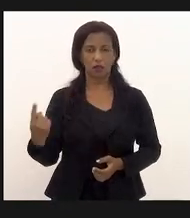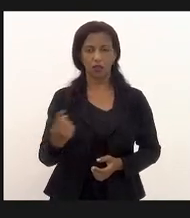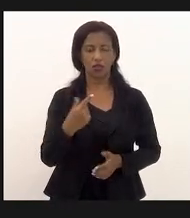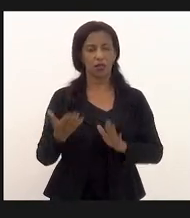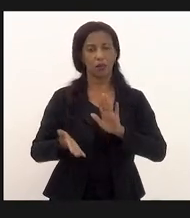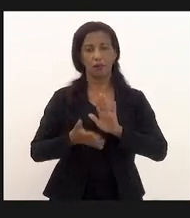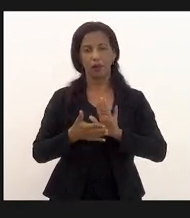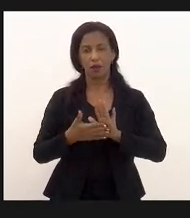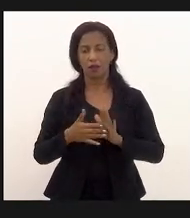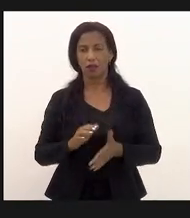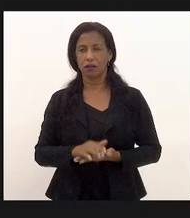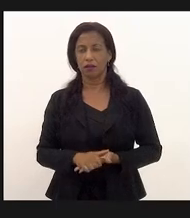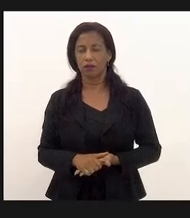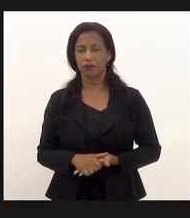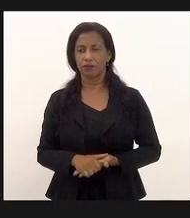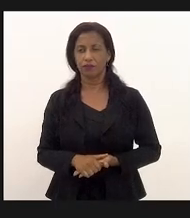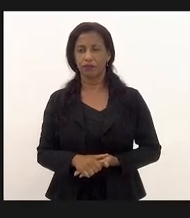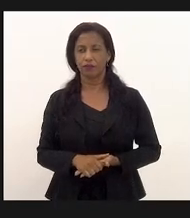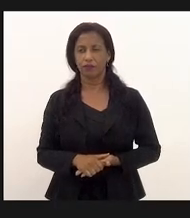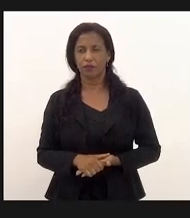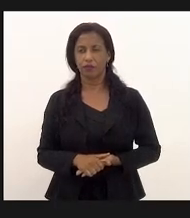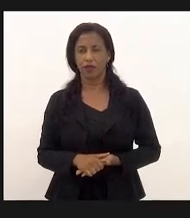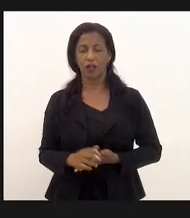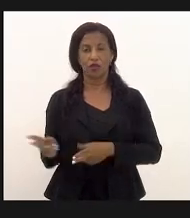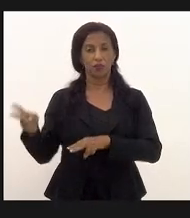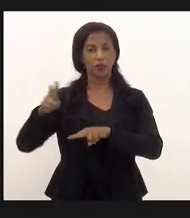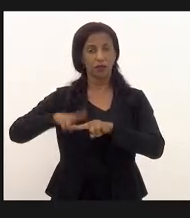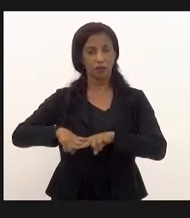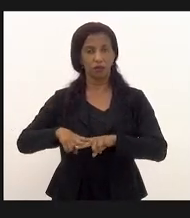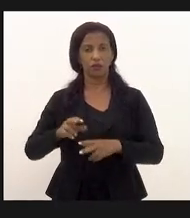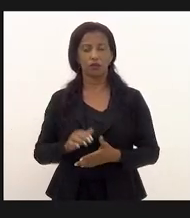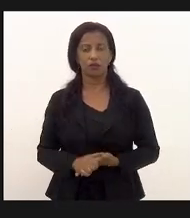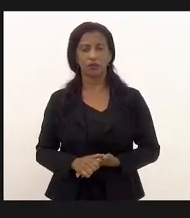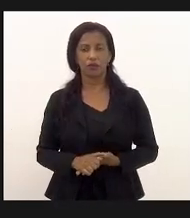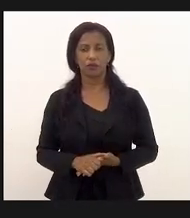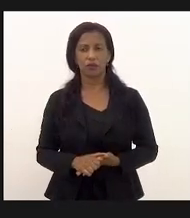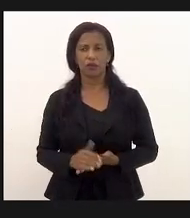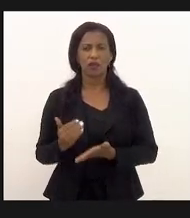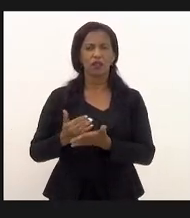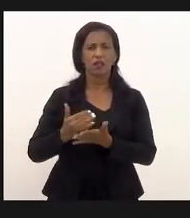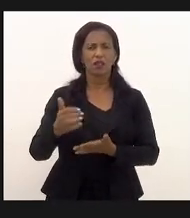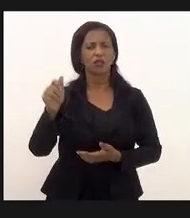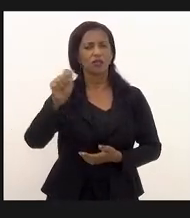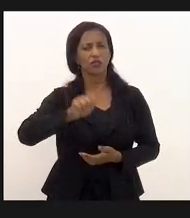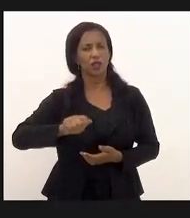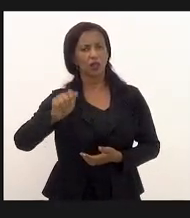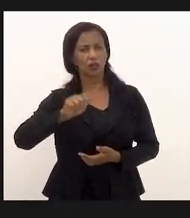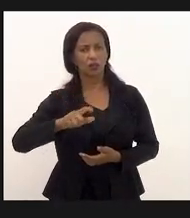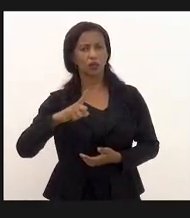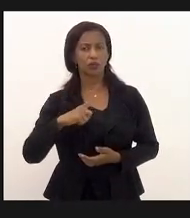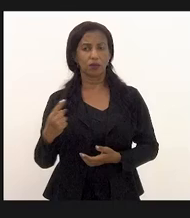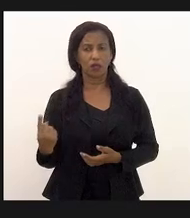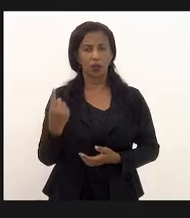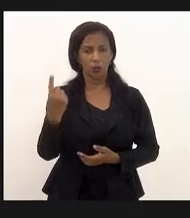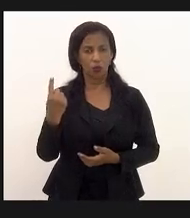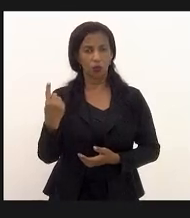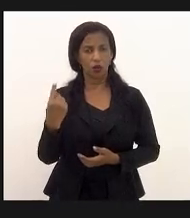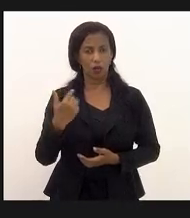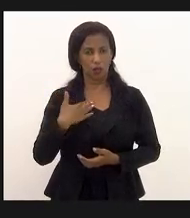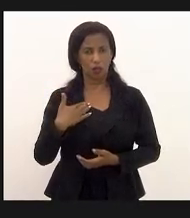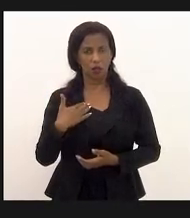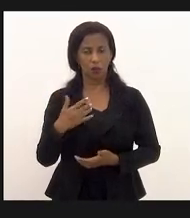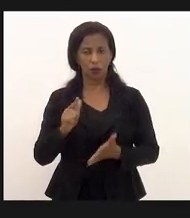mandados mandados de prisão desde agosto inclusive eu tenho um aqui comigo